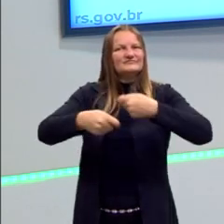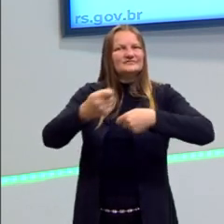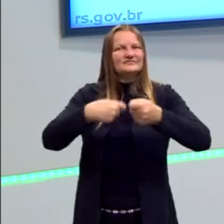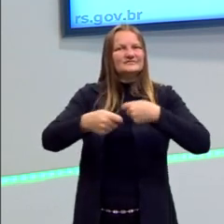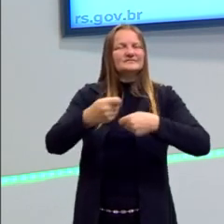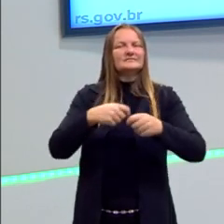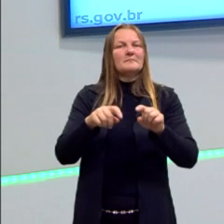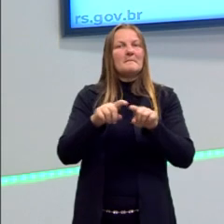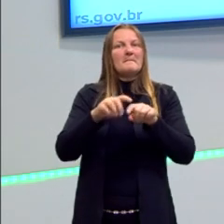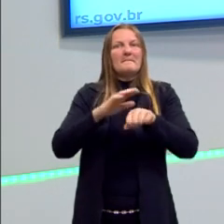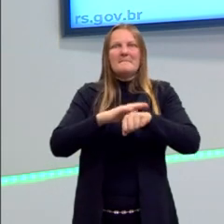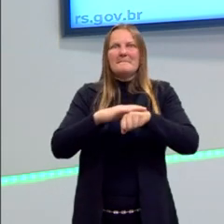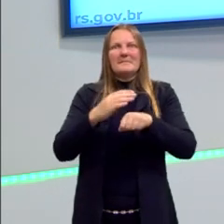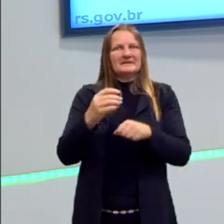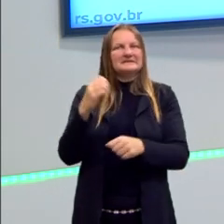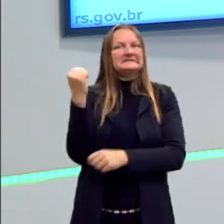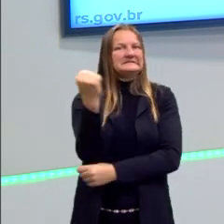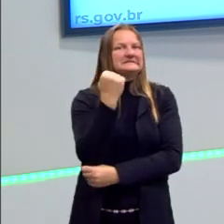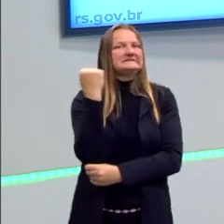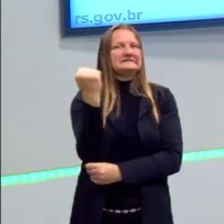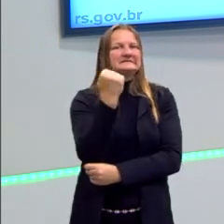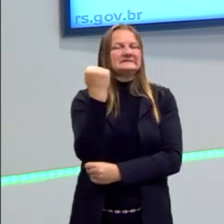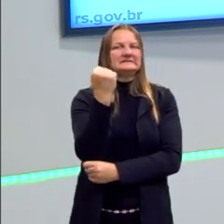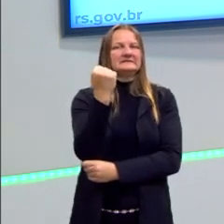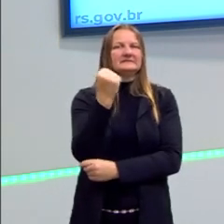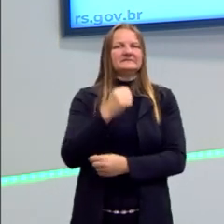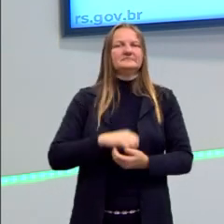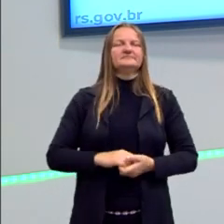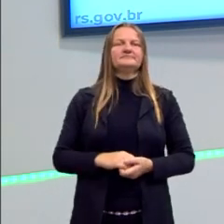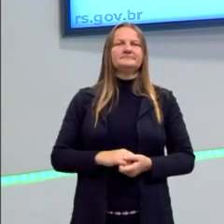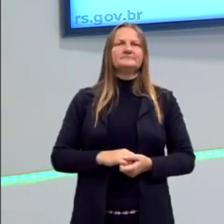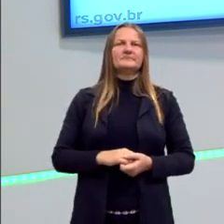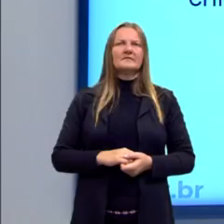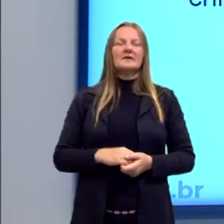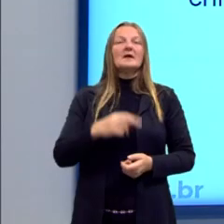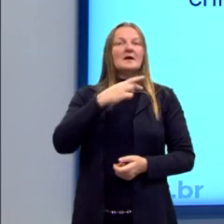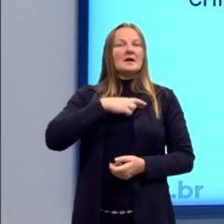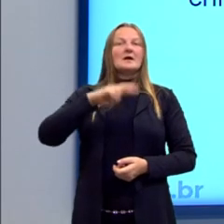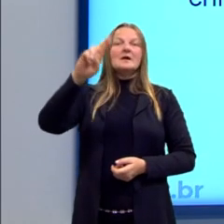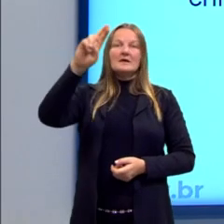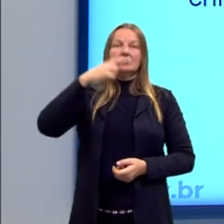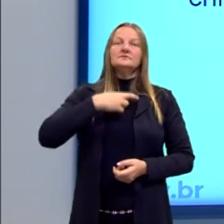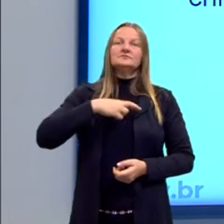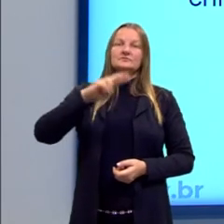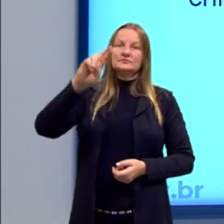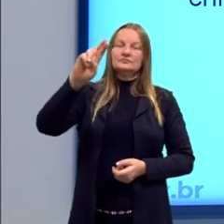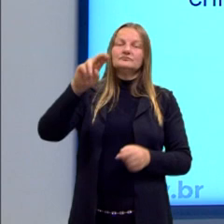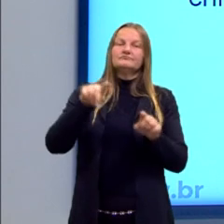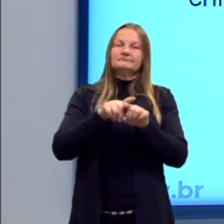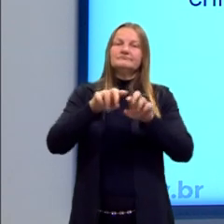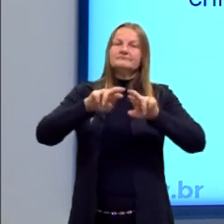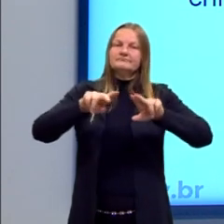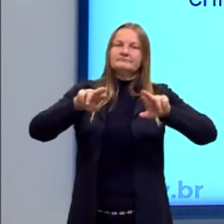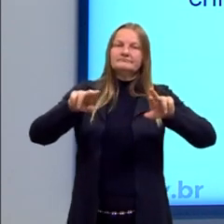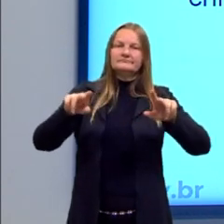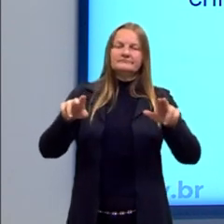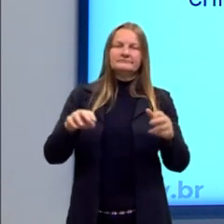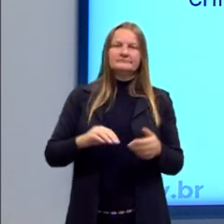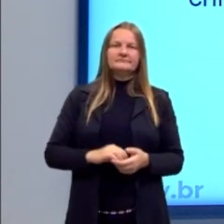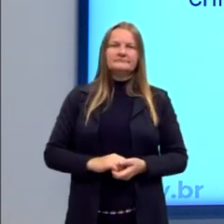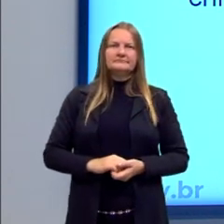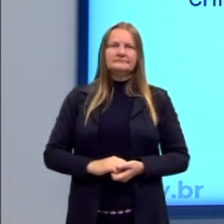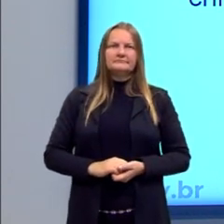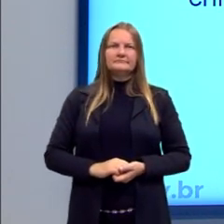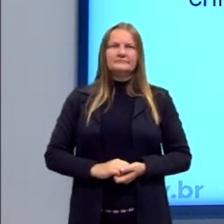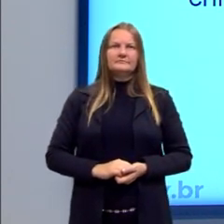tráfico de drogas e outros tráficos também, As ações criminosas. As religiões, podemos ver que há a